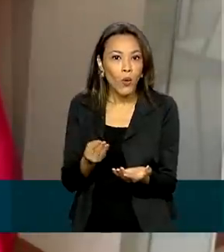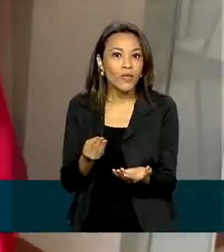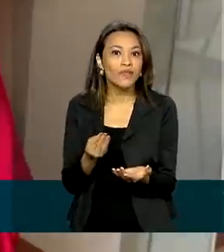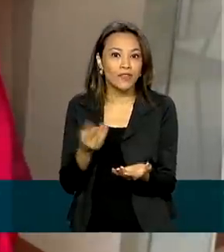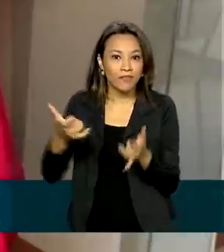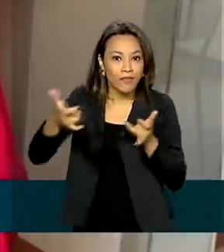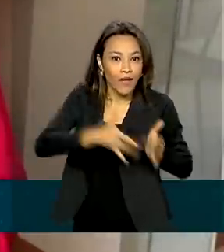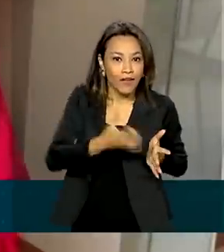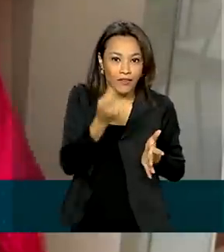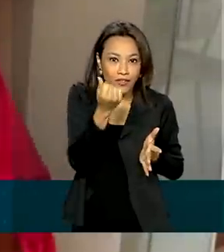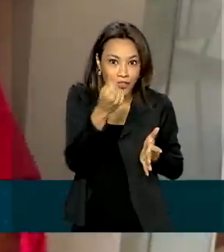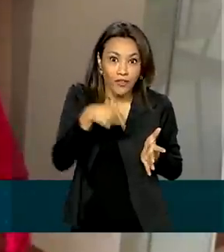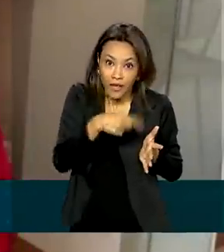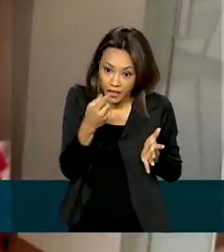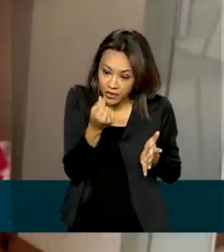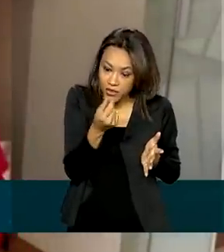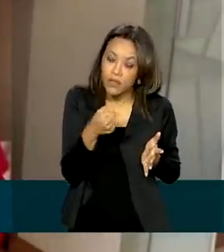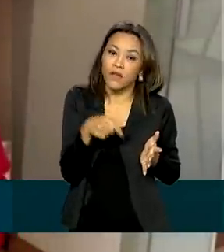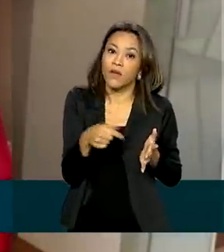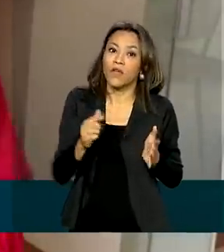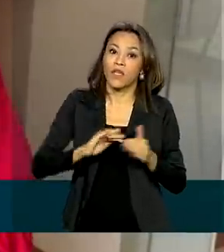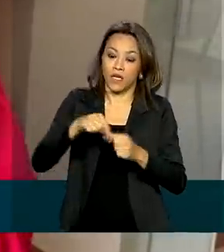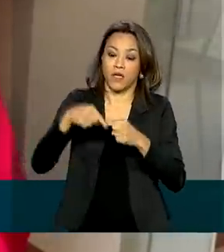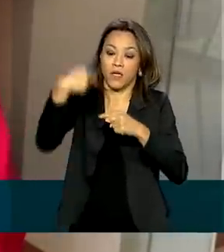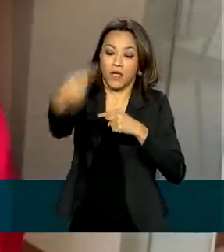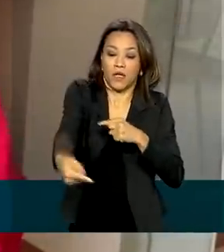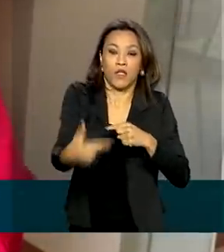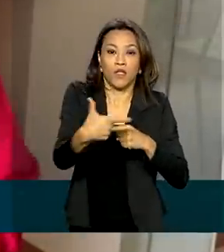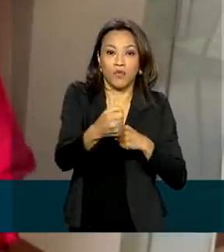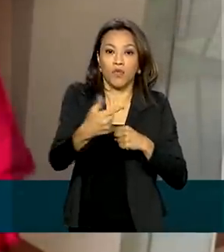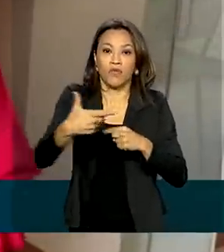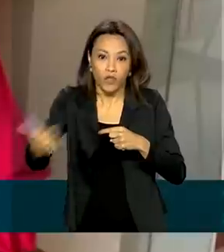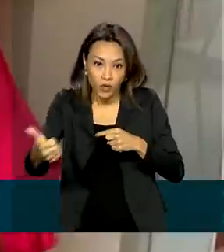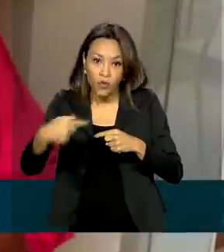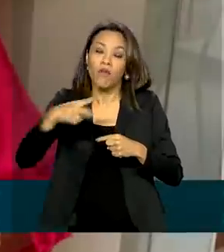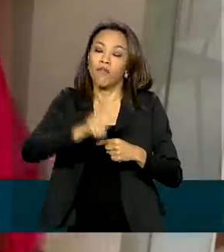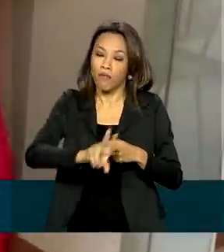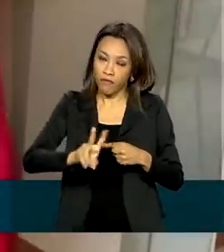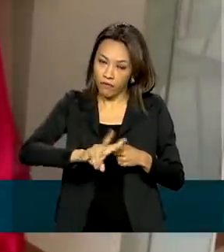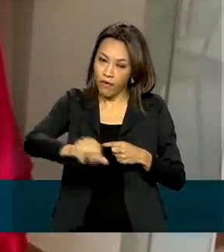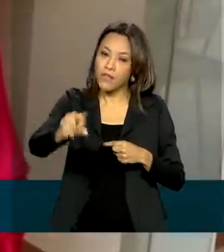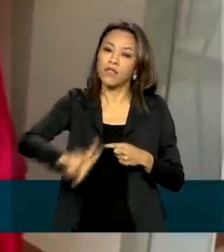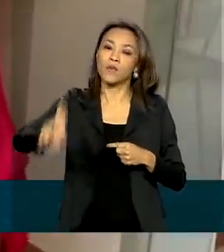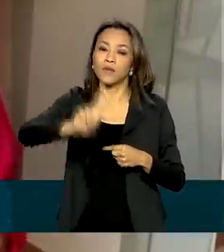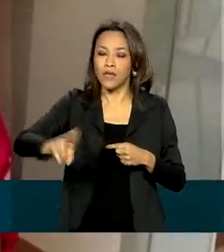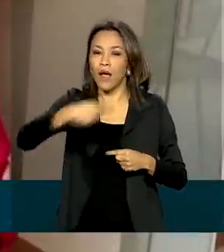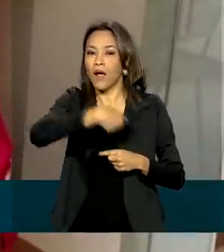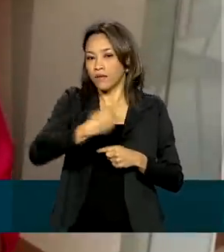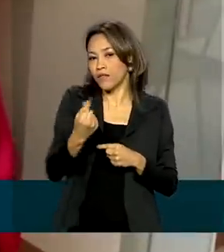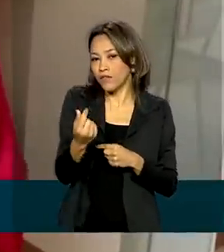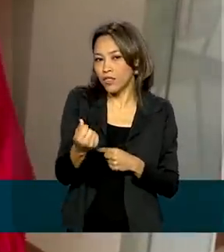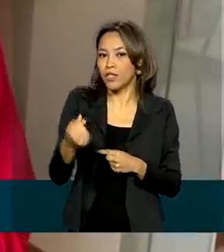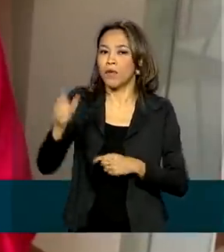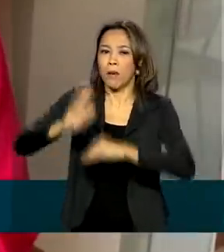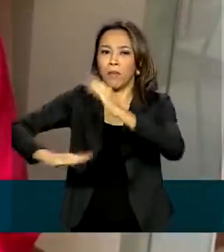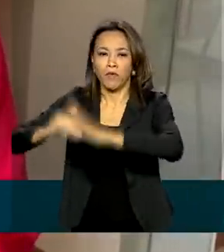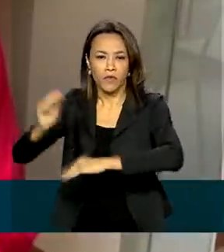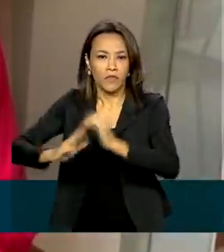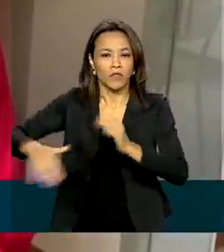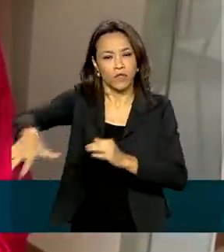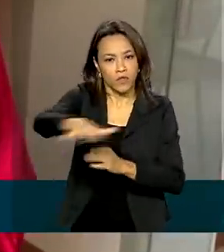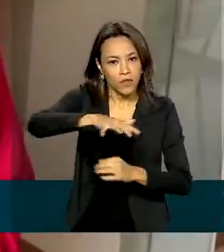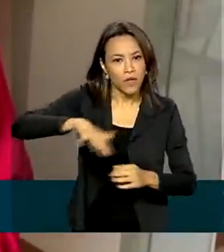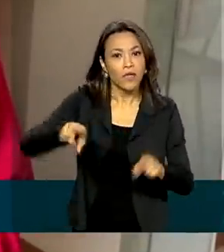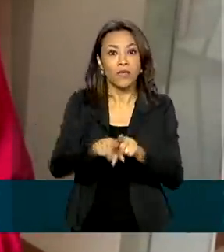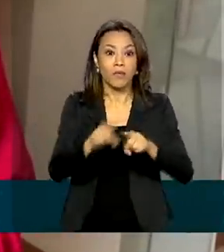caixa, dinheiro que em 2021 vai continuar à disposição de artistas, produtores e também de